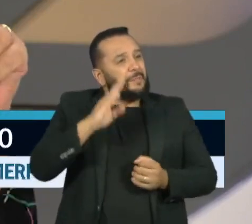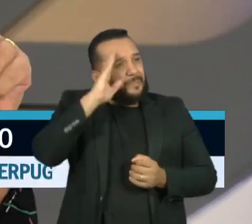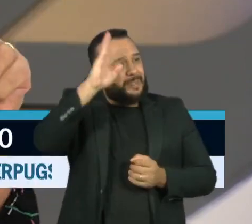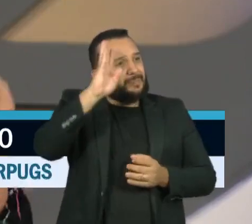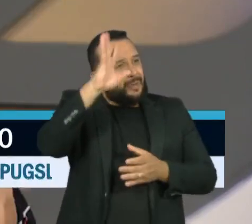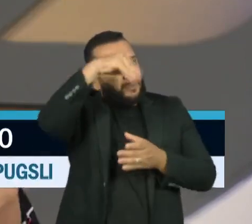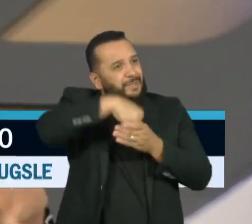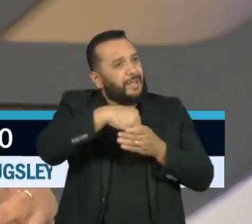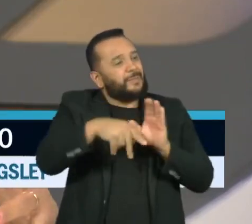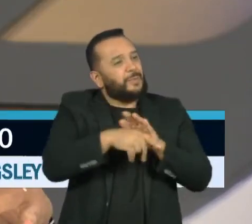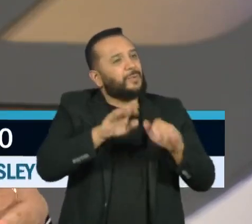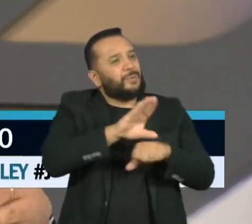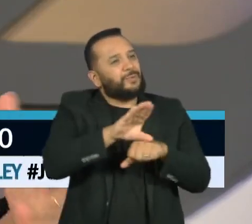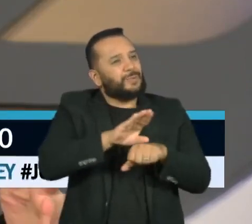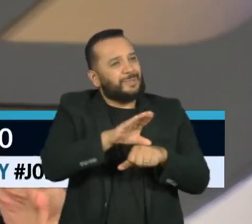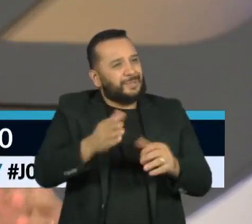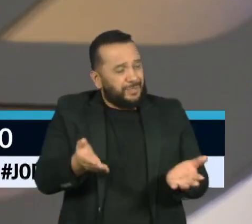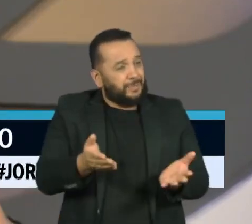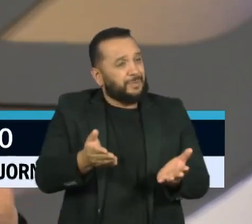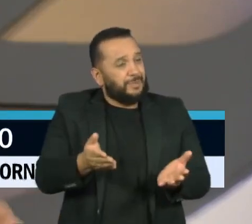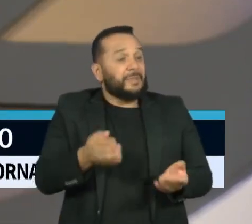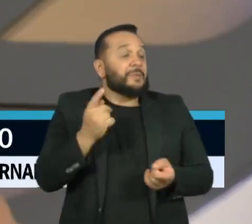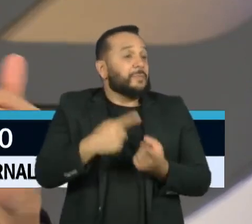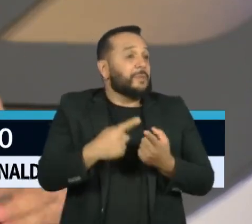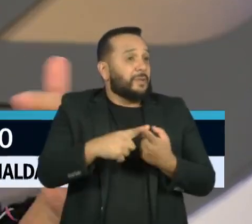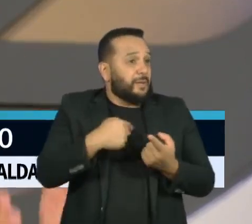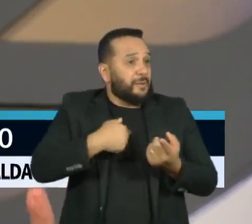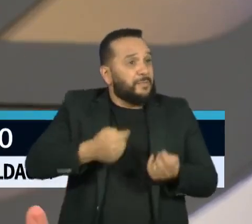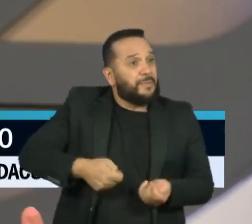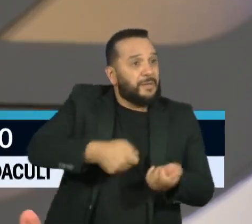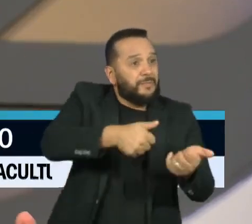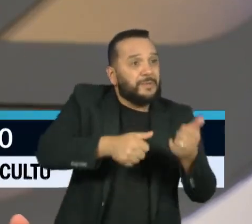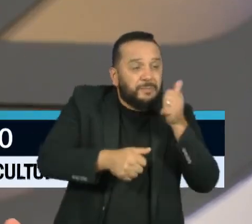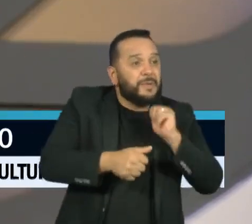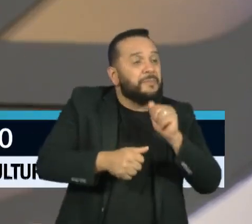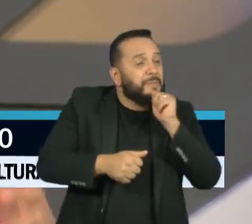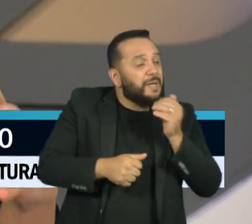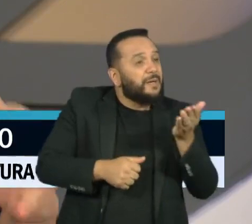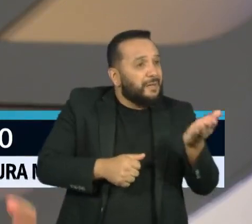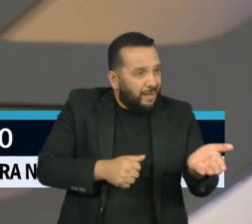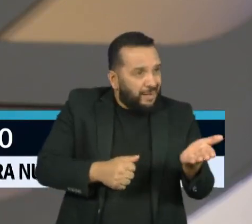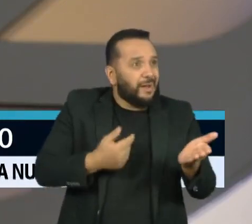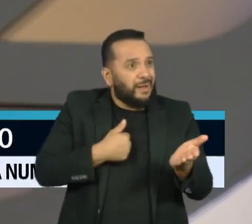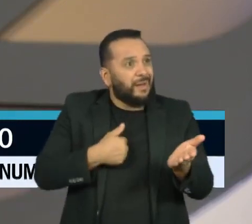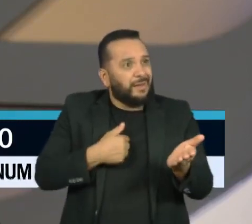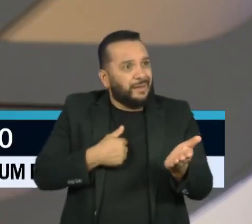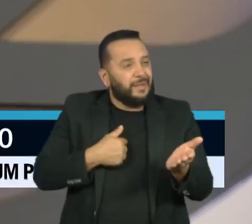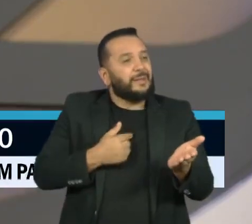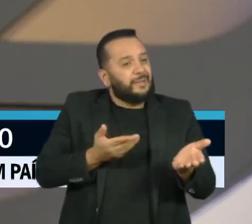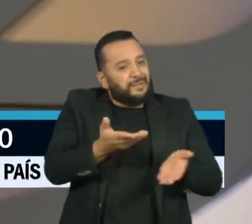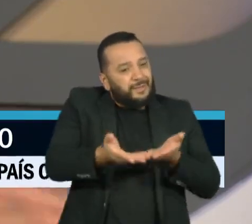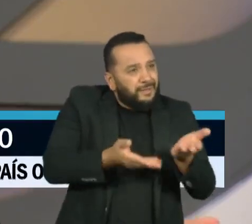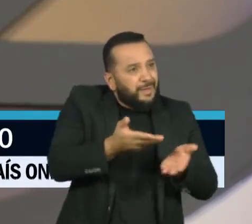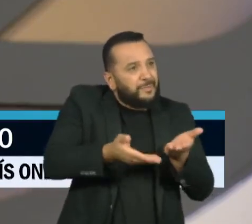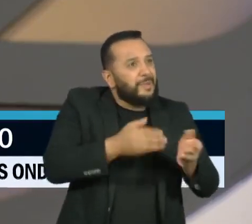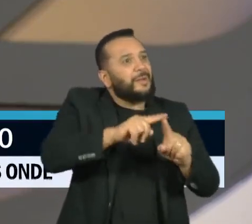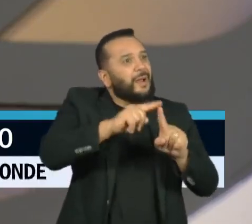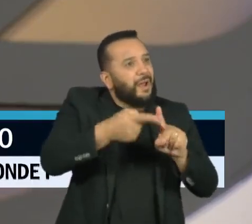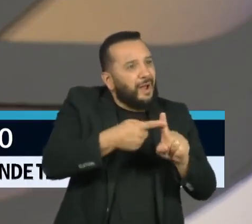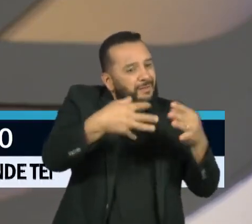uma renda à mãe para que ela faça o pré-natal. É um benefício que tem